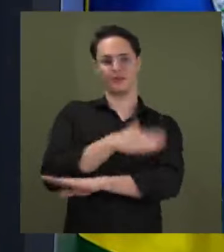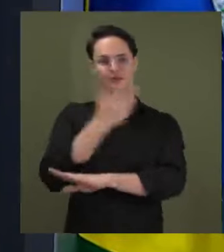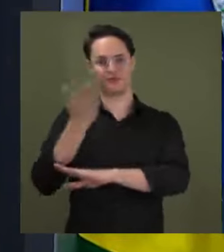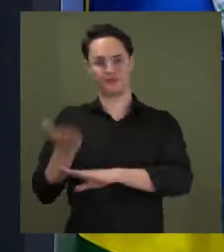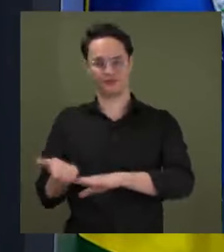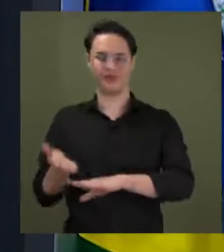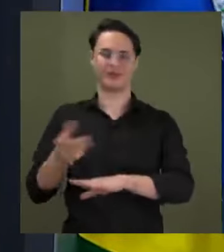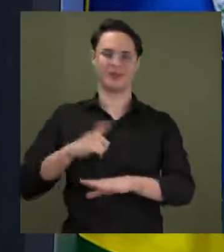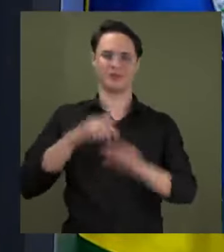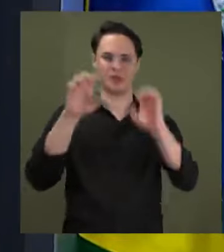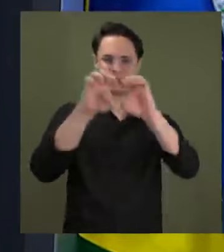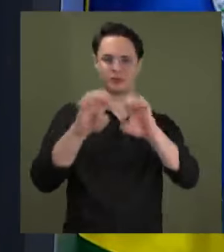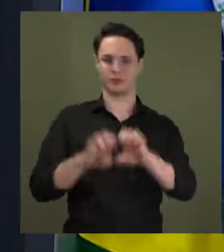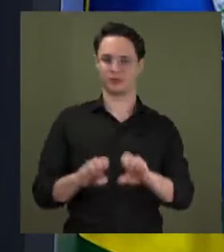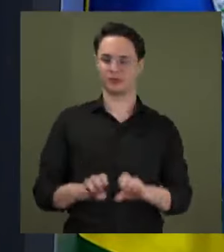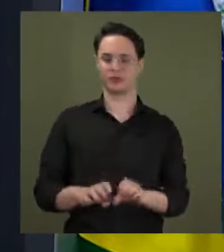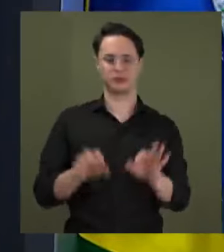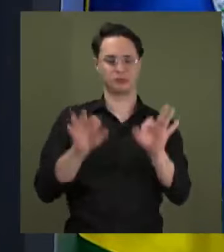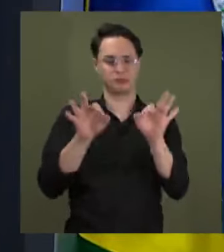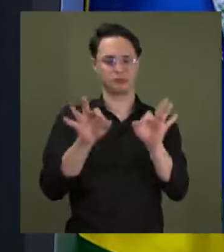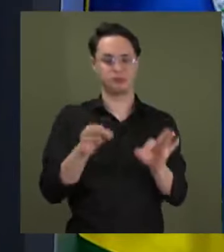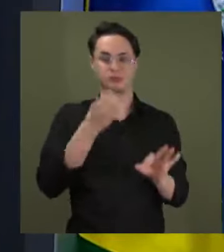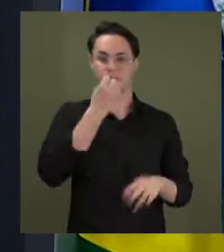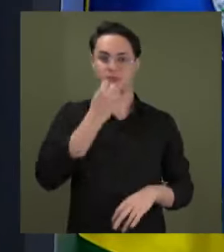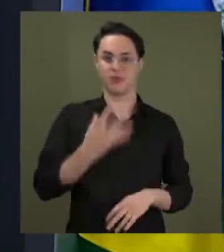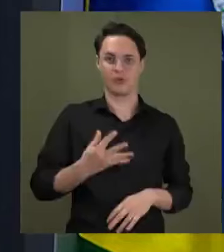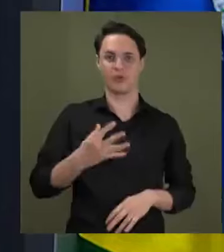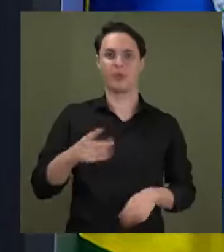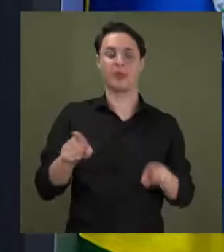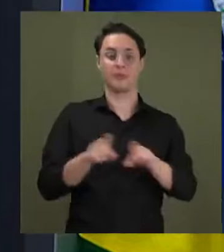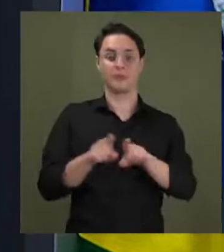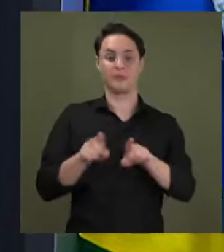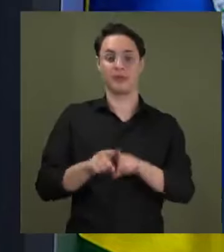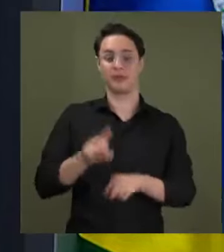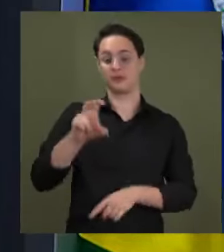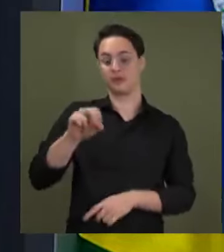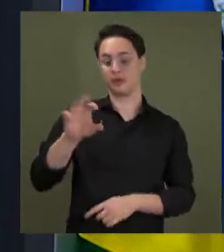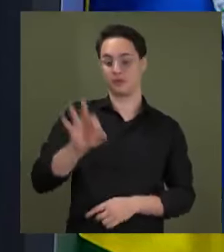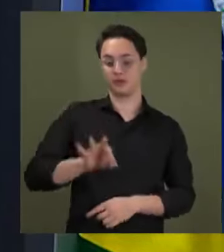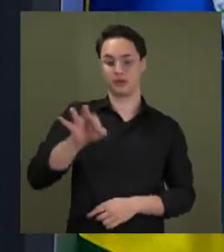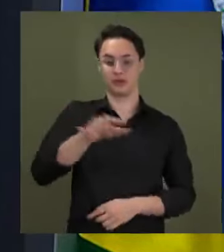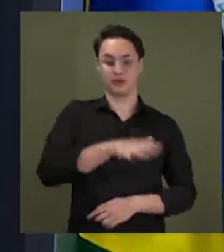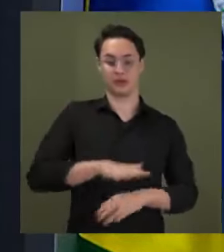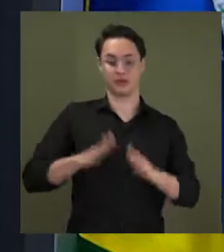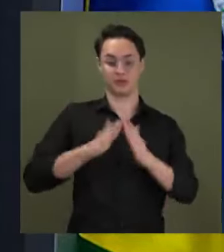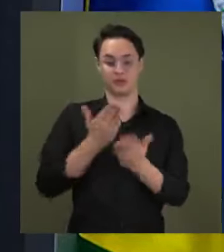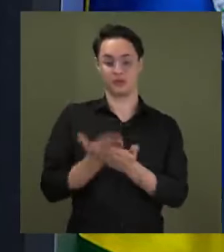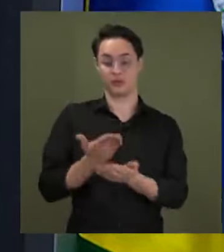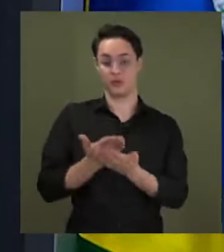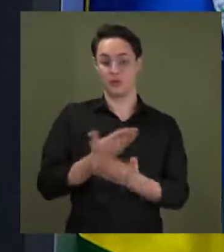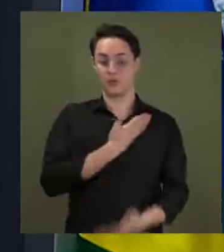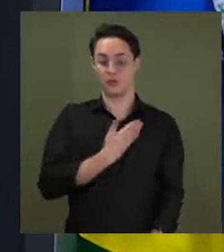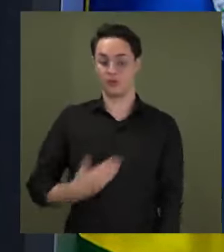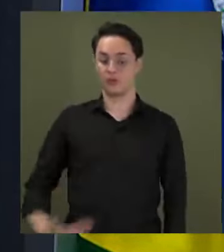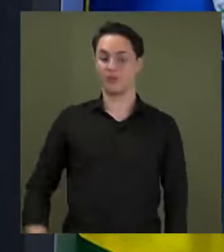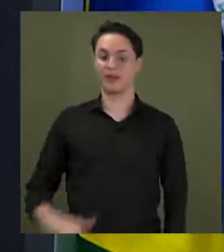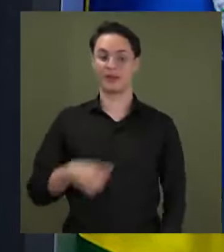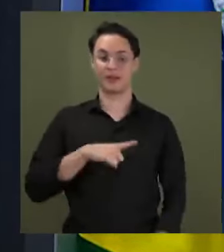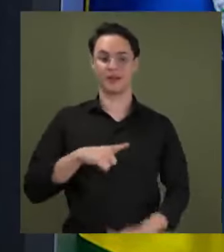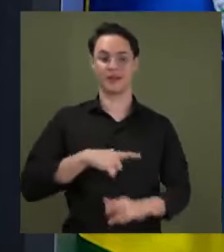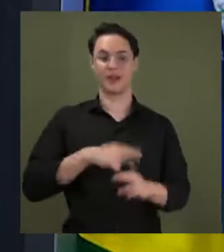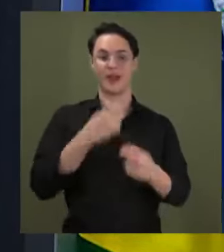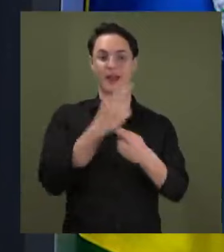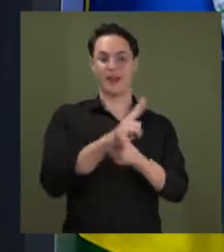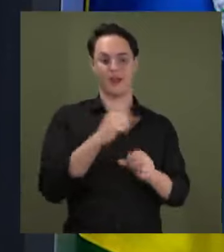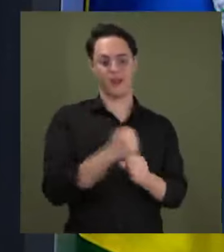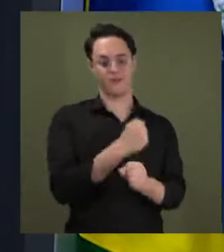E, ao mesmo tempo, mais de metade da rede pública estadual passa por reforma e melhoria